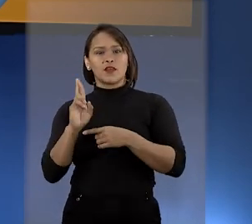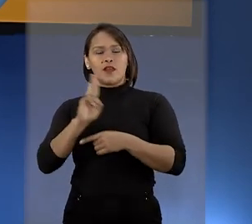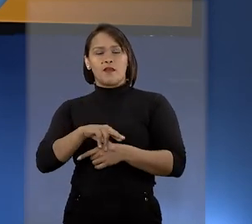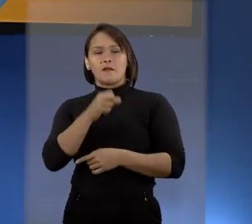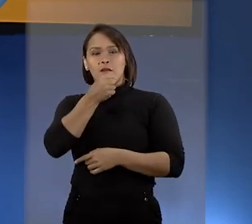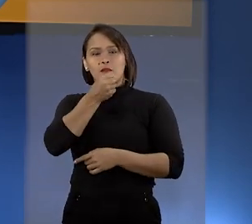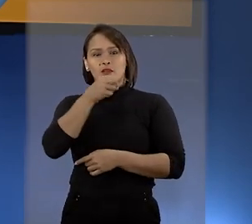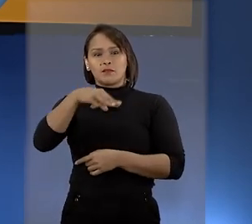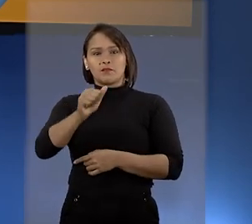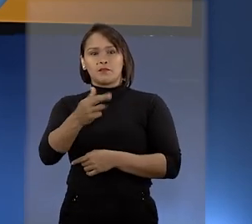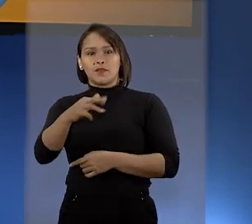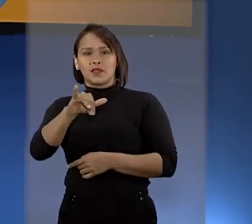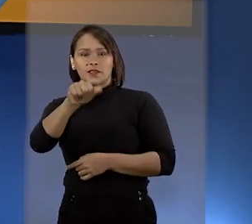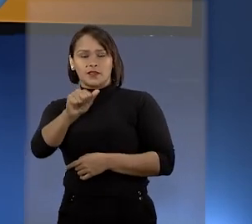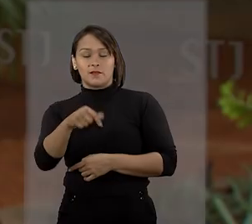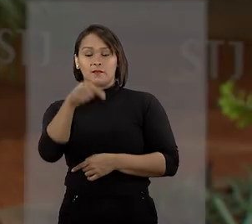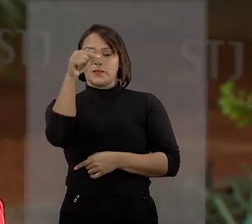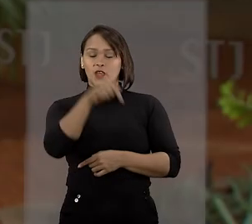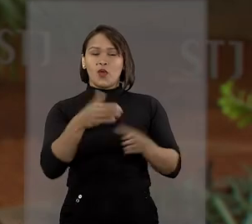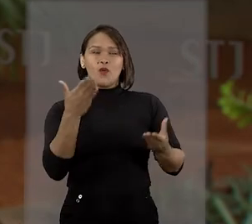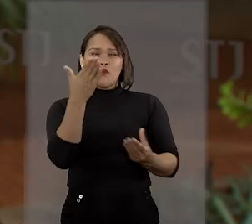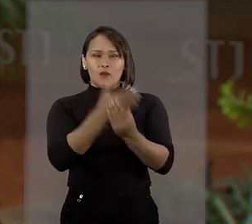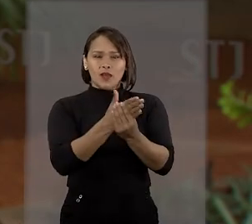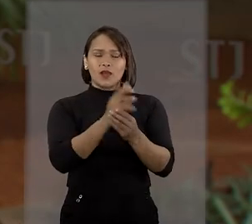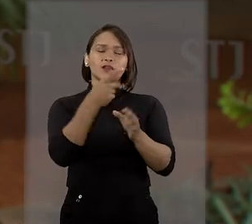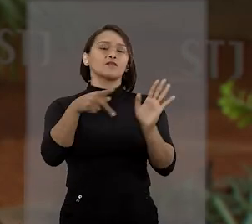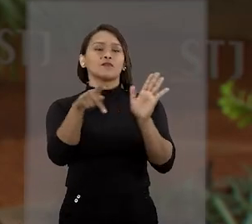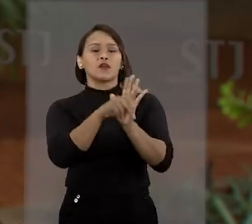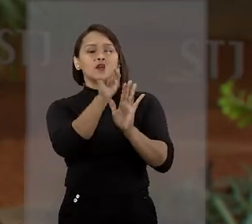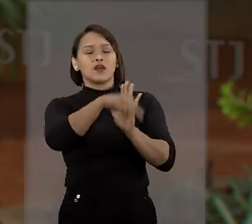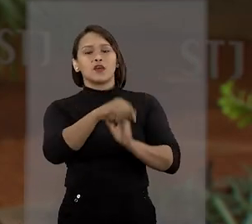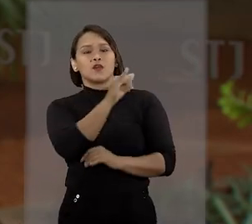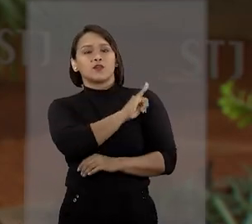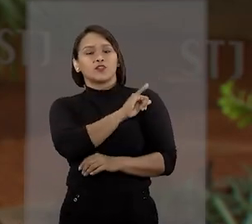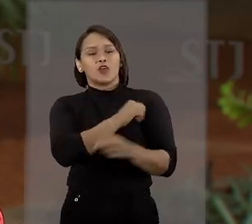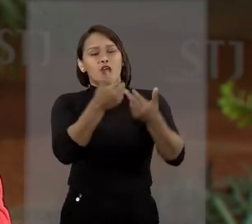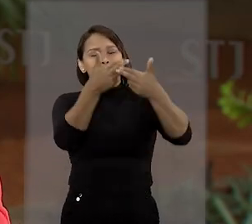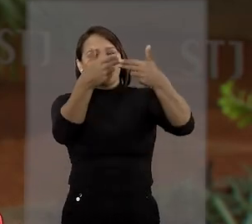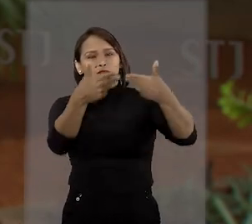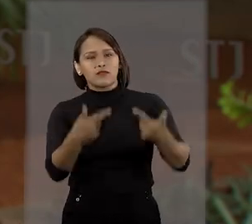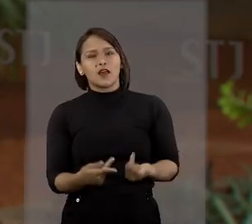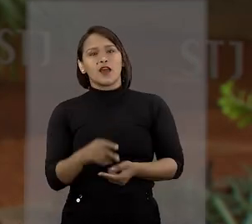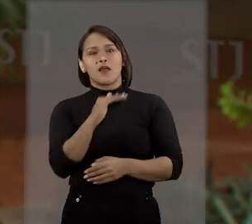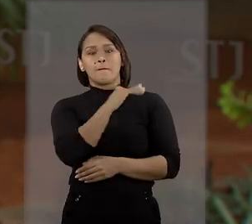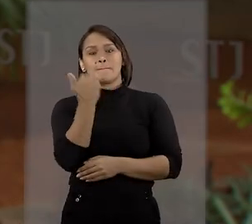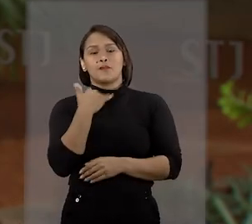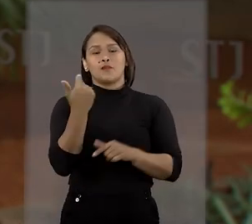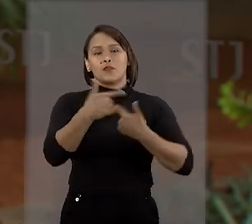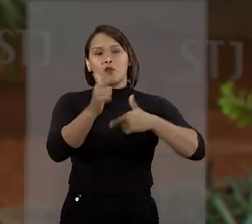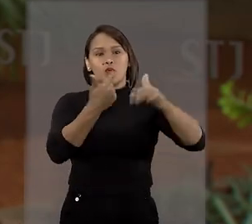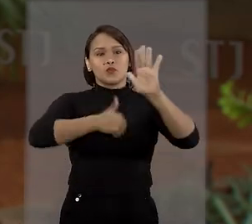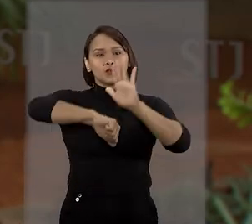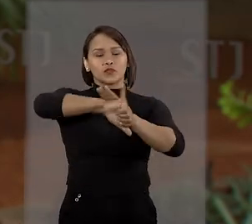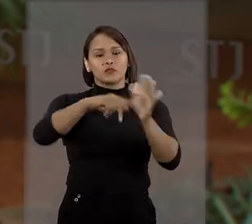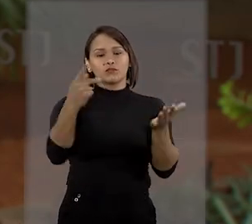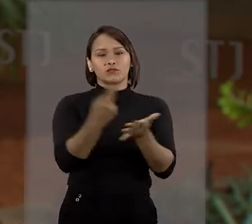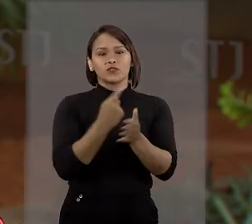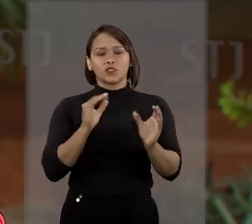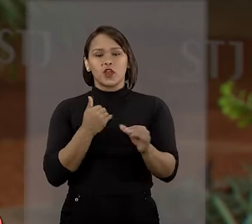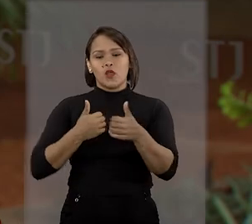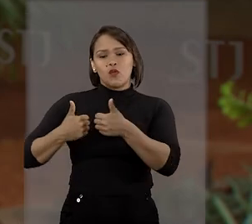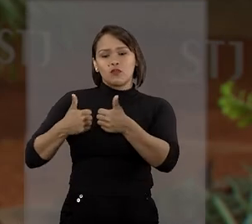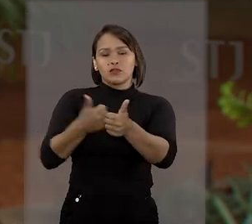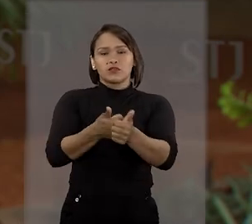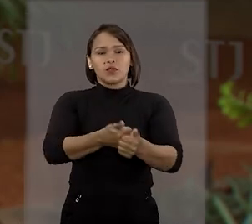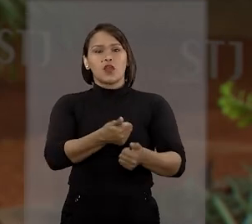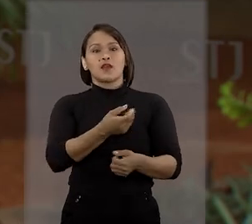é a repórter Marina Campos. O caso Favela Nova Brasília desrespeita uma série de mortes e outros crimes ocorridos durante